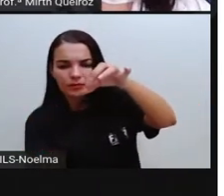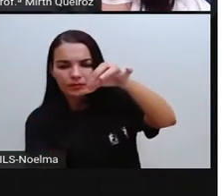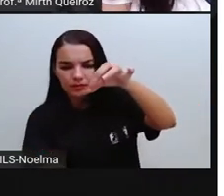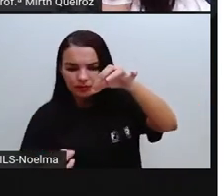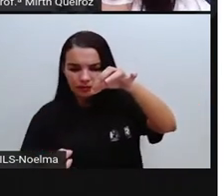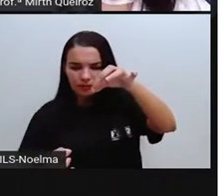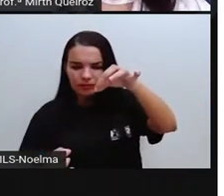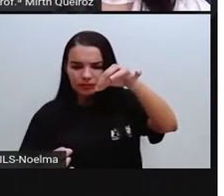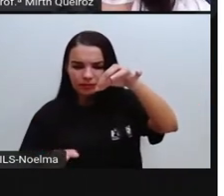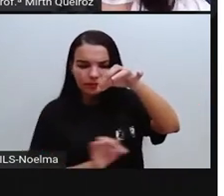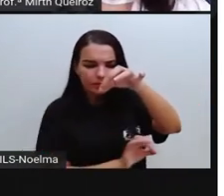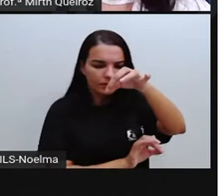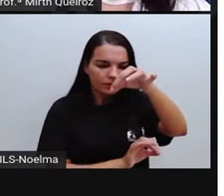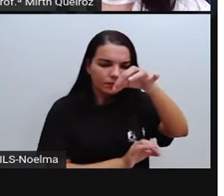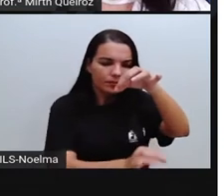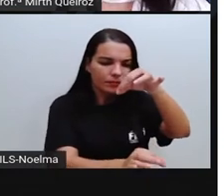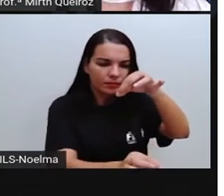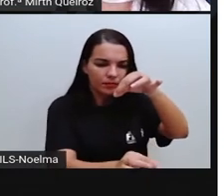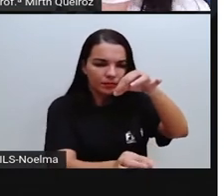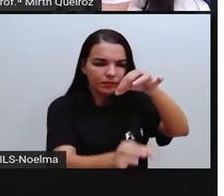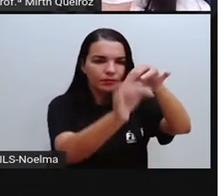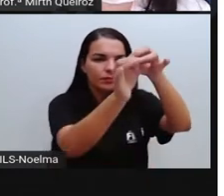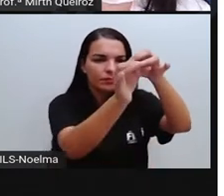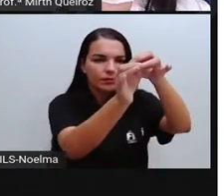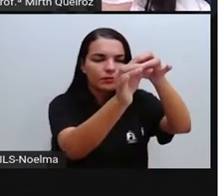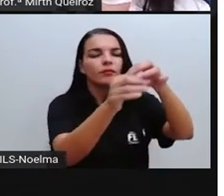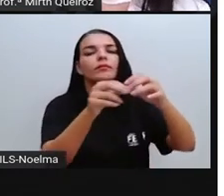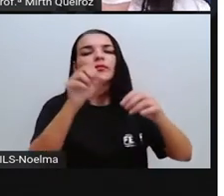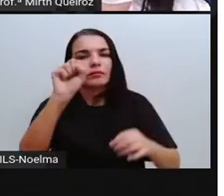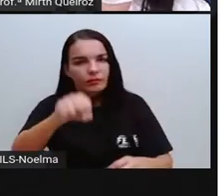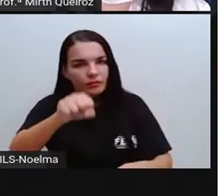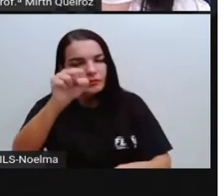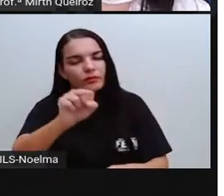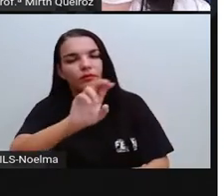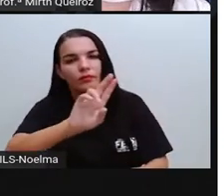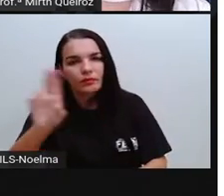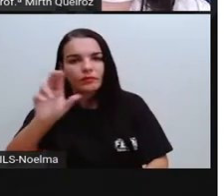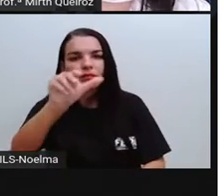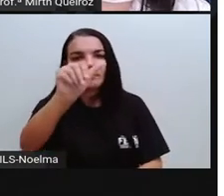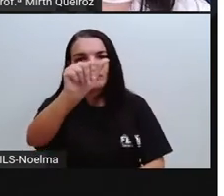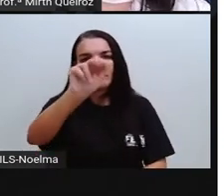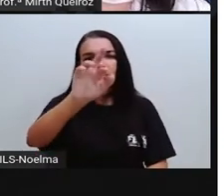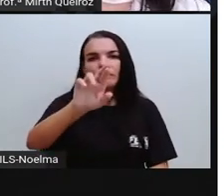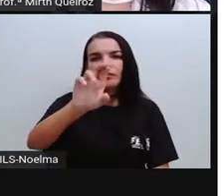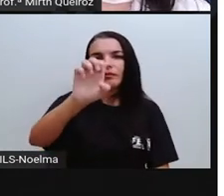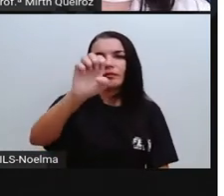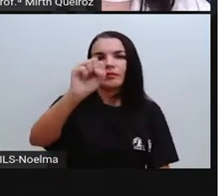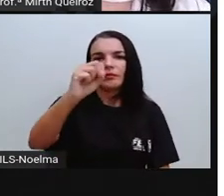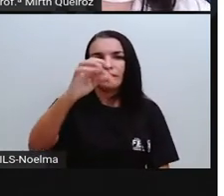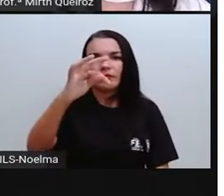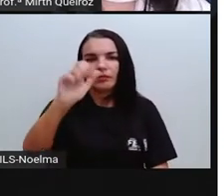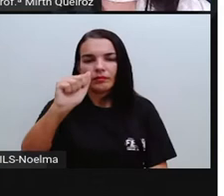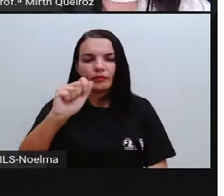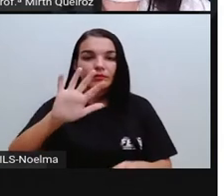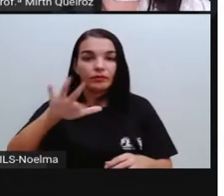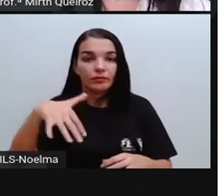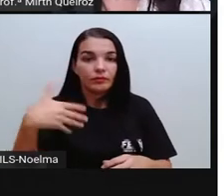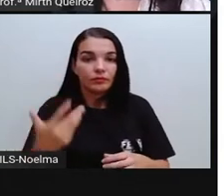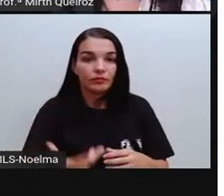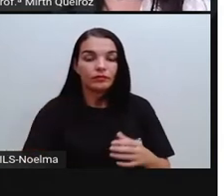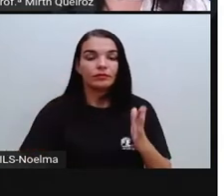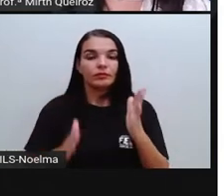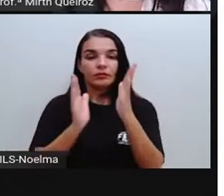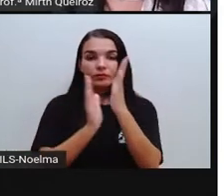figura, cada encontro de faces, a gente vai chamar de aresta. Então, nós temos aí a face, por